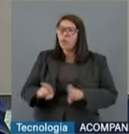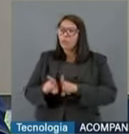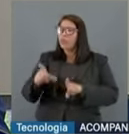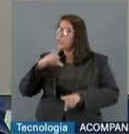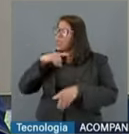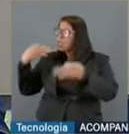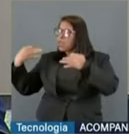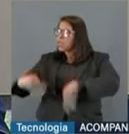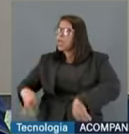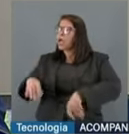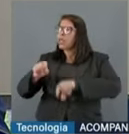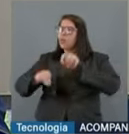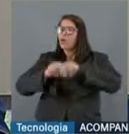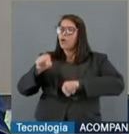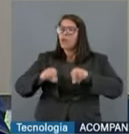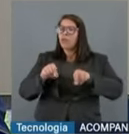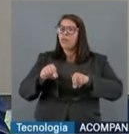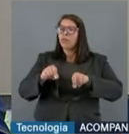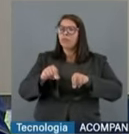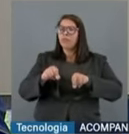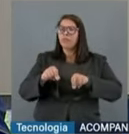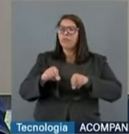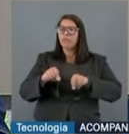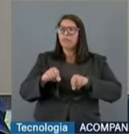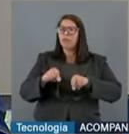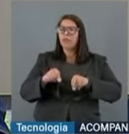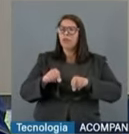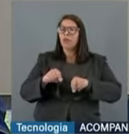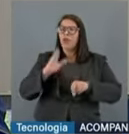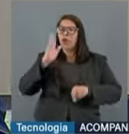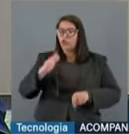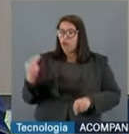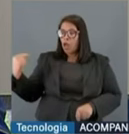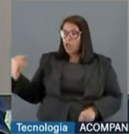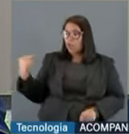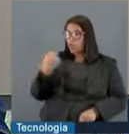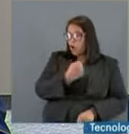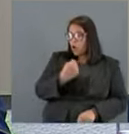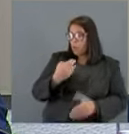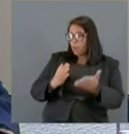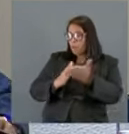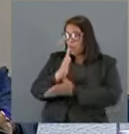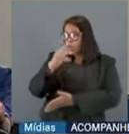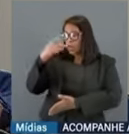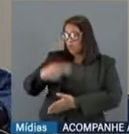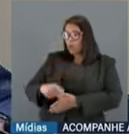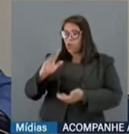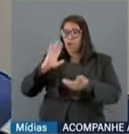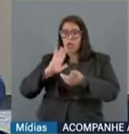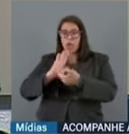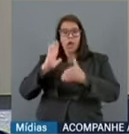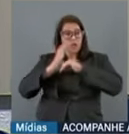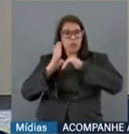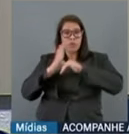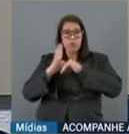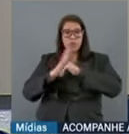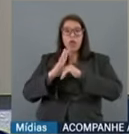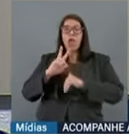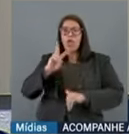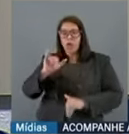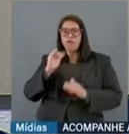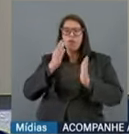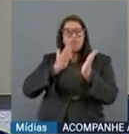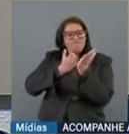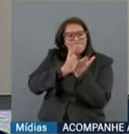de que eu, uma vez nomeado e aprovado por esta Casa, vou me